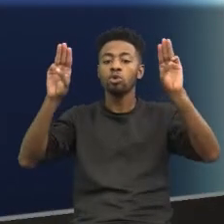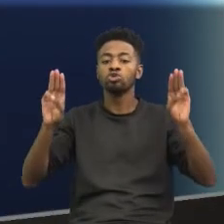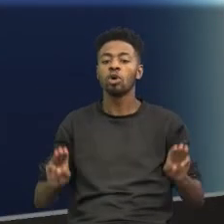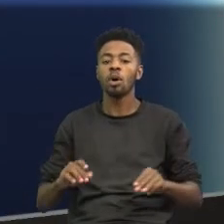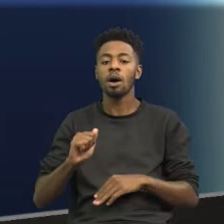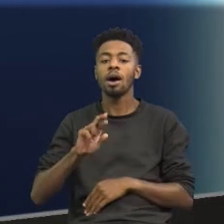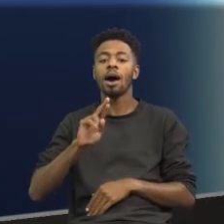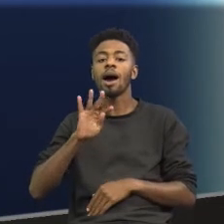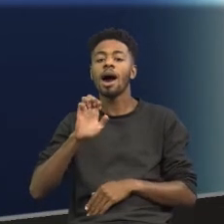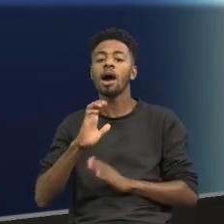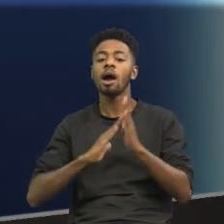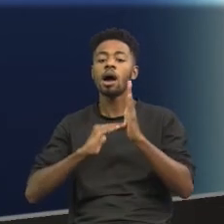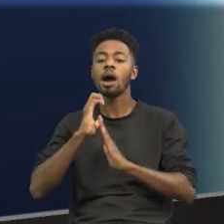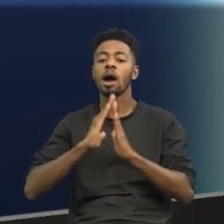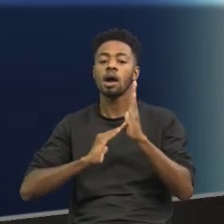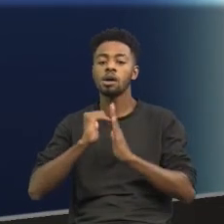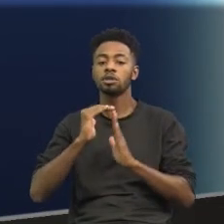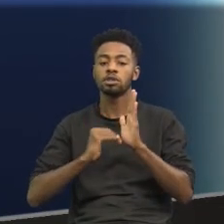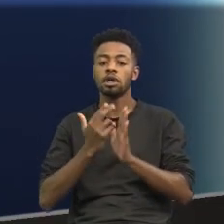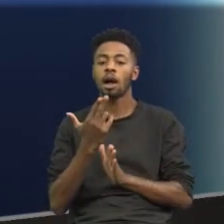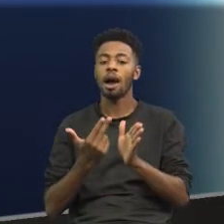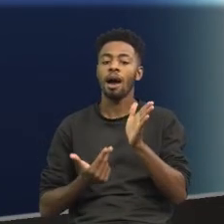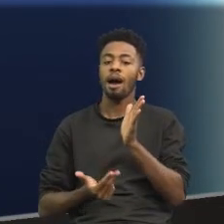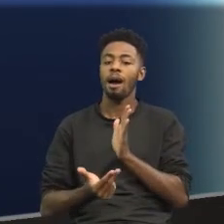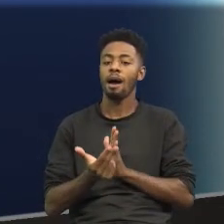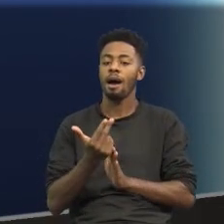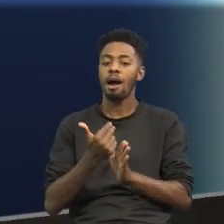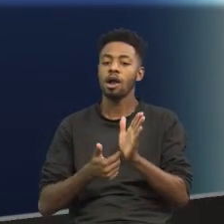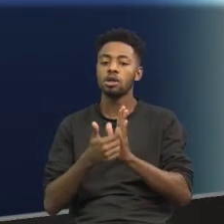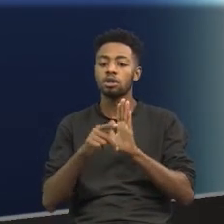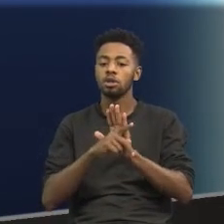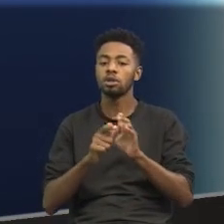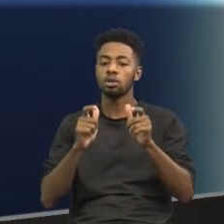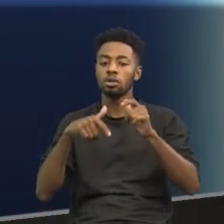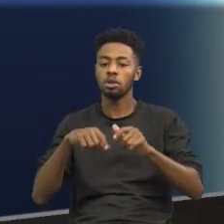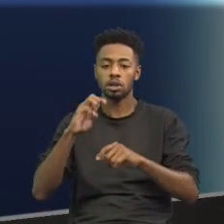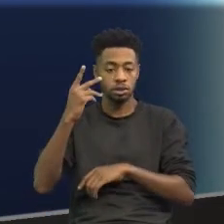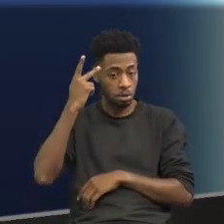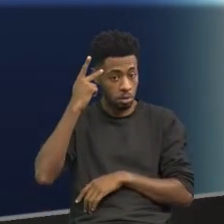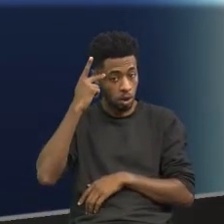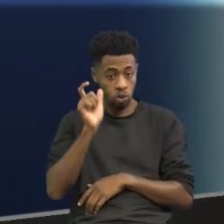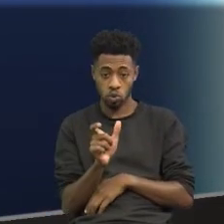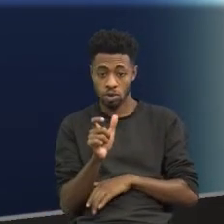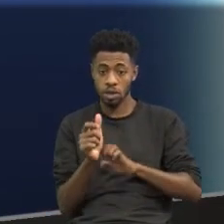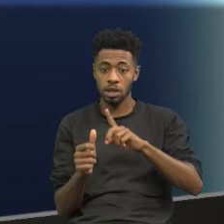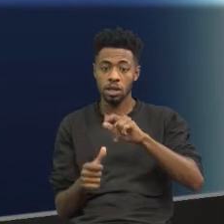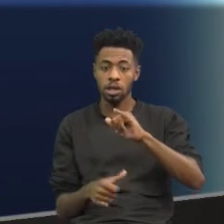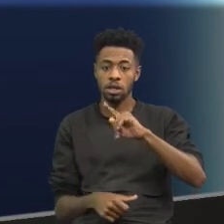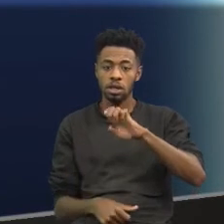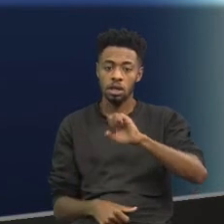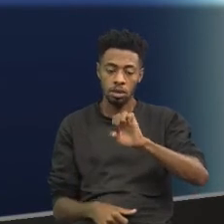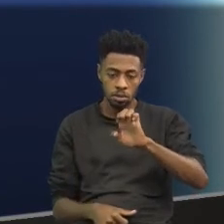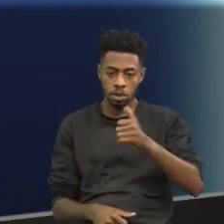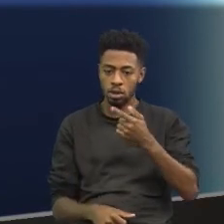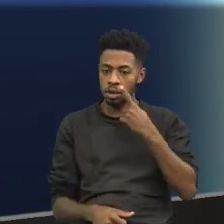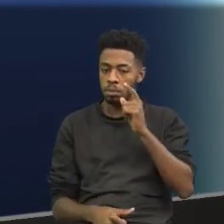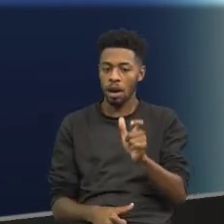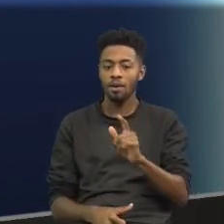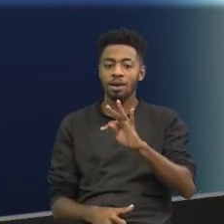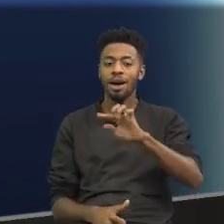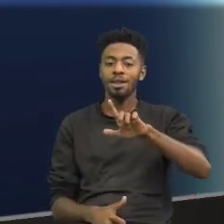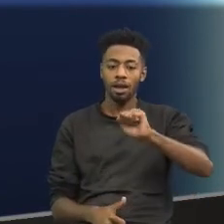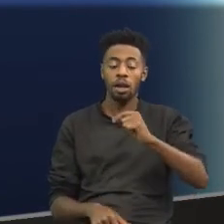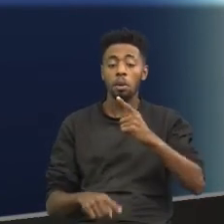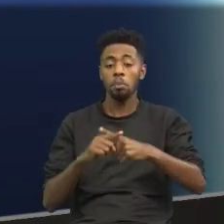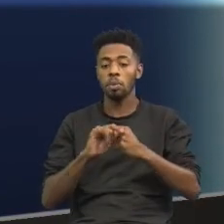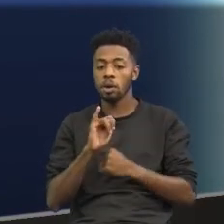de Arte Moderna de São Paulo. Então, eu tenho aqui, na verdade, duas elipses da mesma palavra. No caso, a palavra telas. Perfeito?